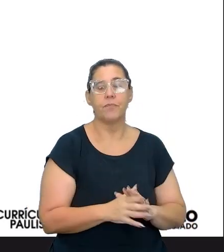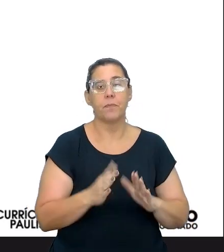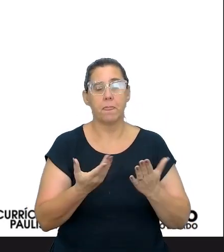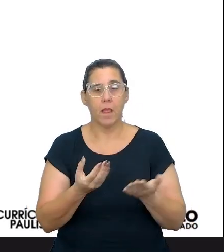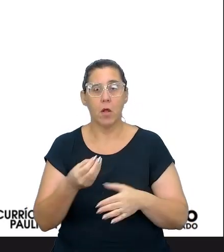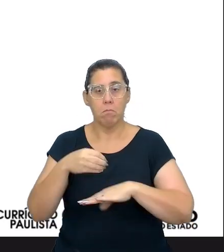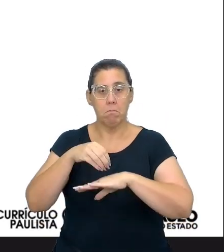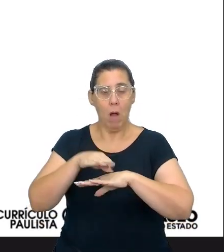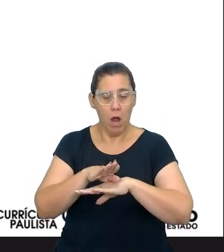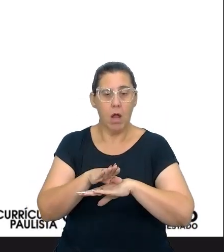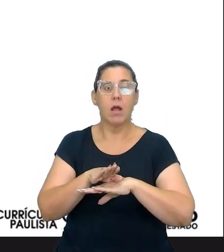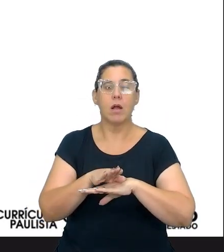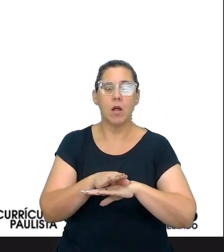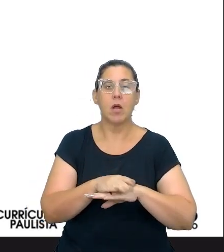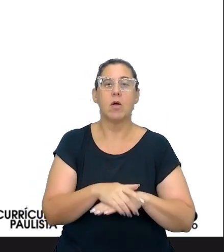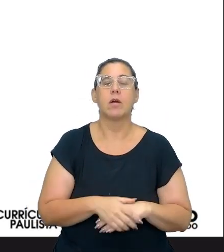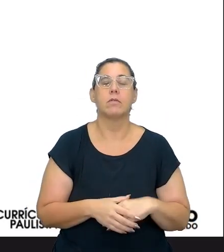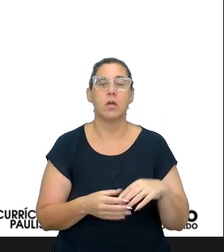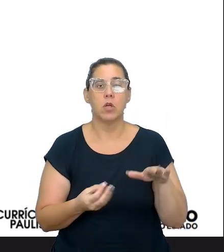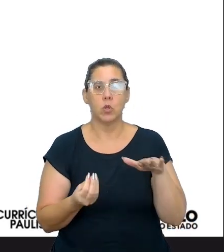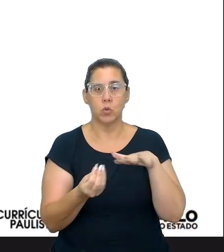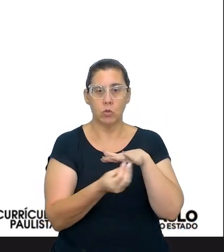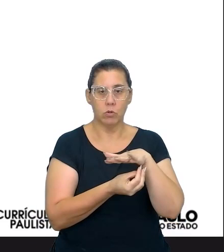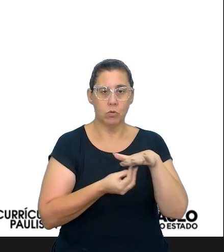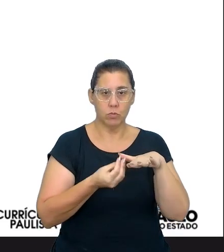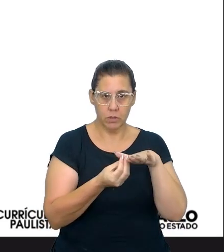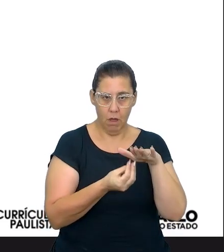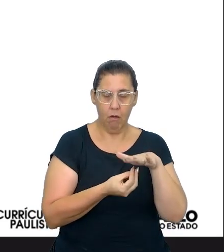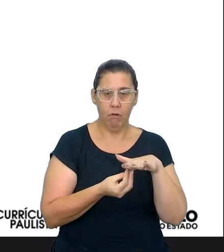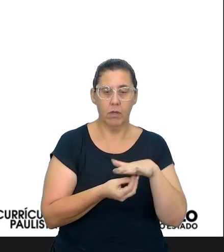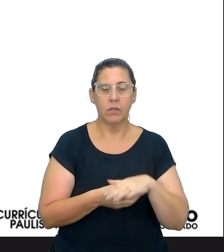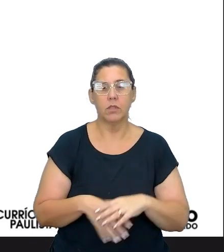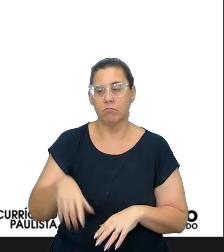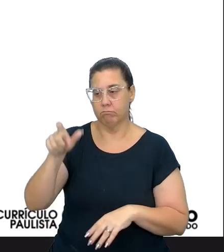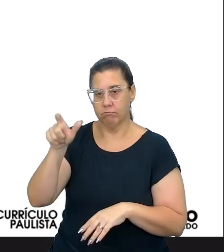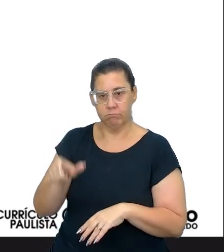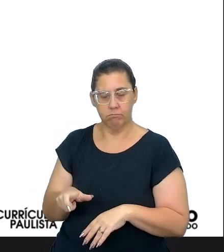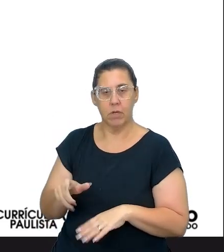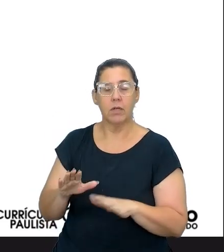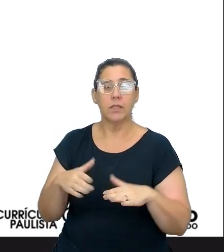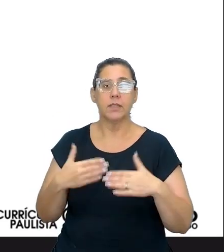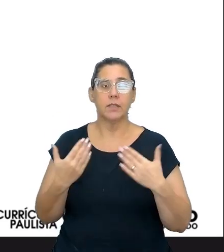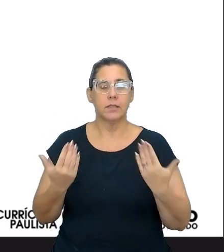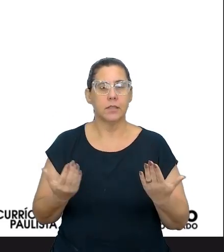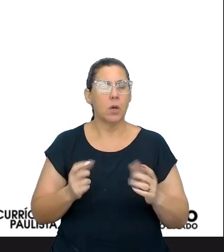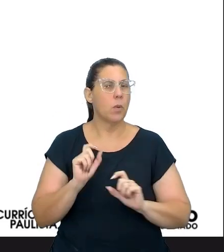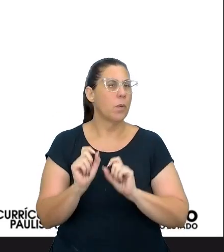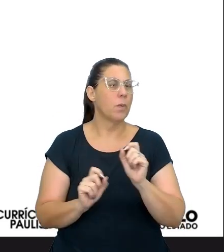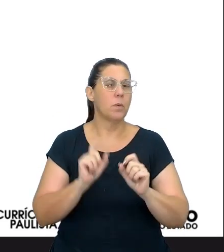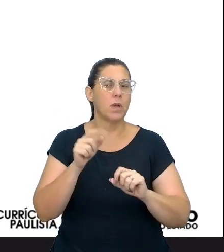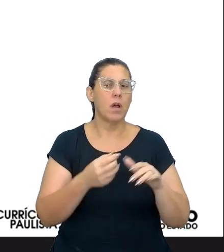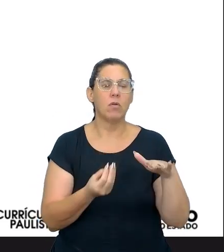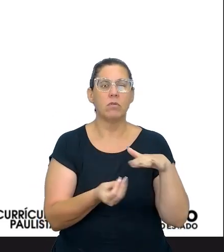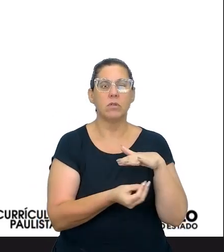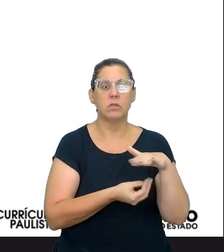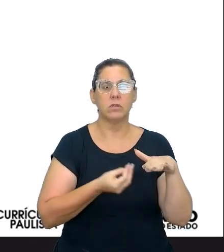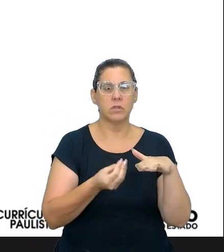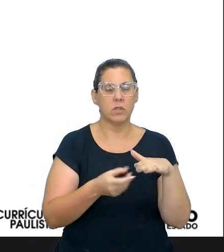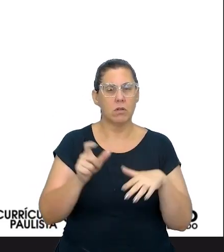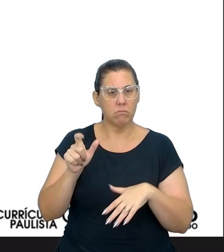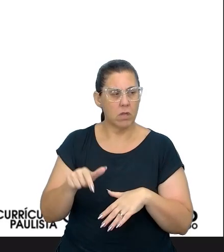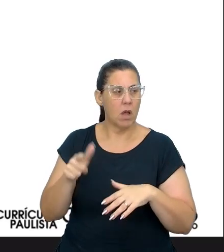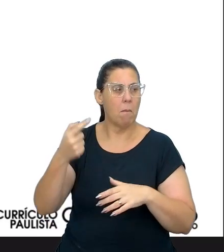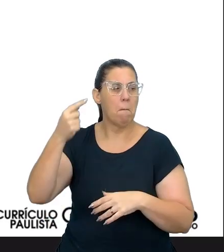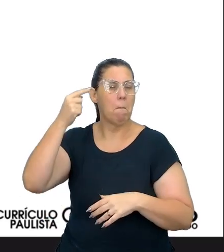sugiro essa metodologia que chama Design Thinks, né? Então, o que seria o Design Thinks? É um